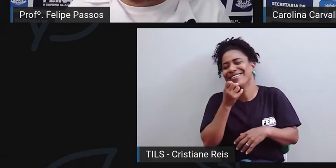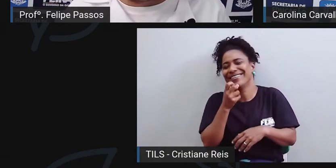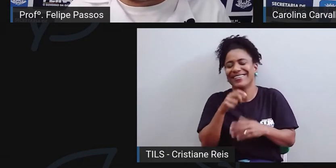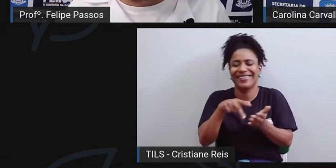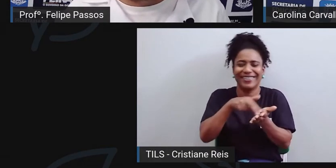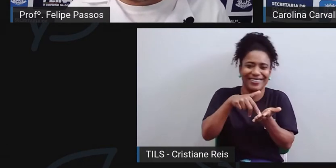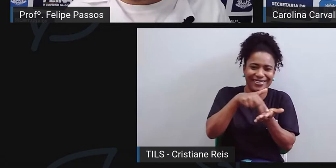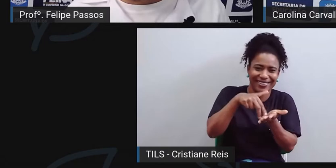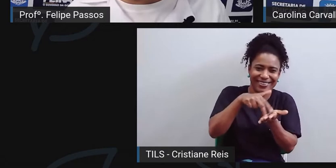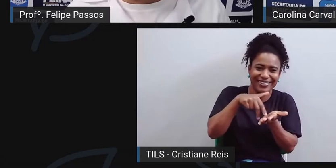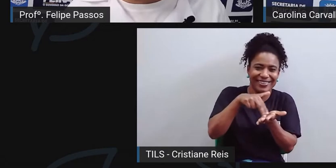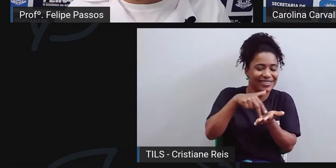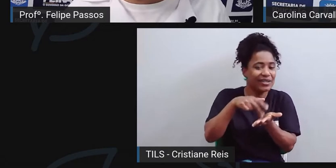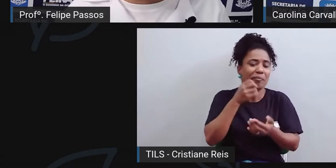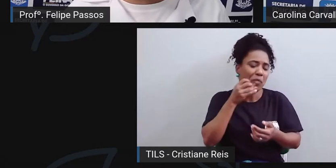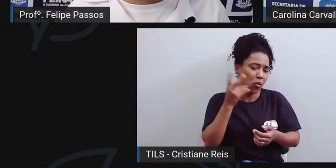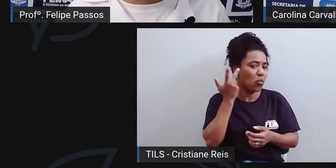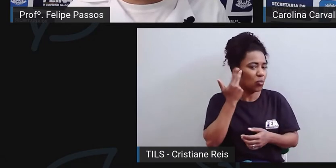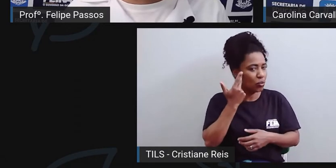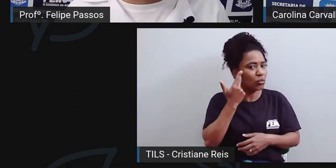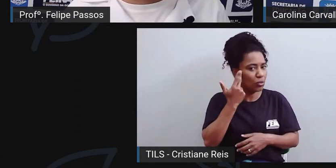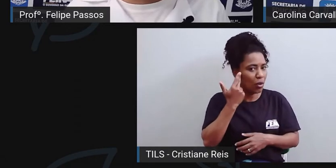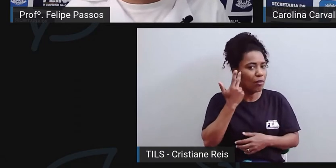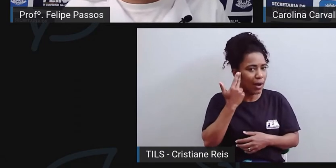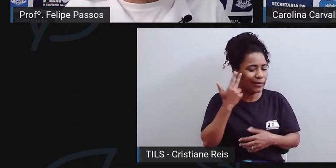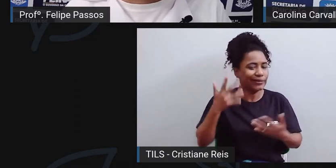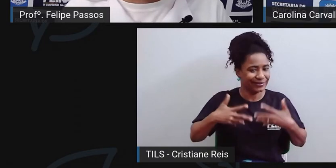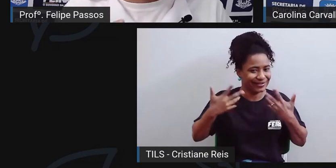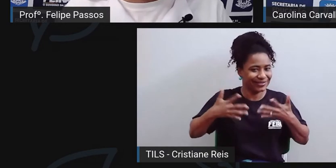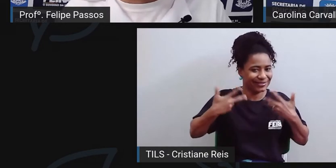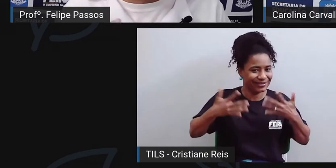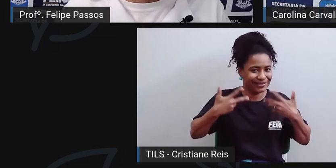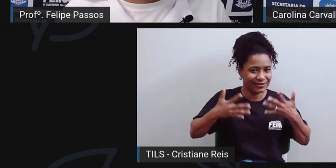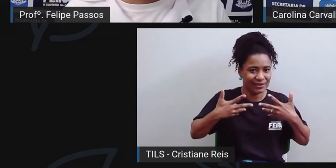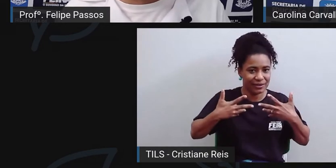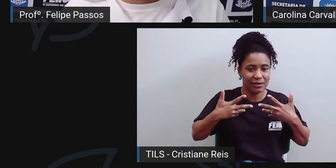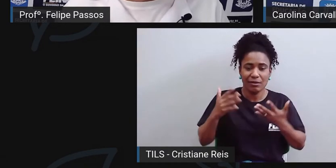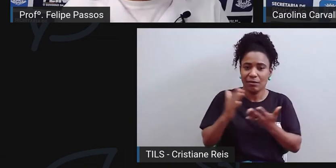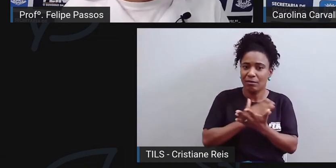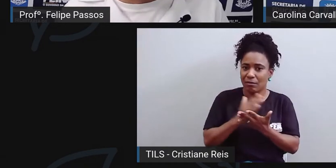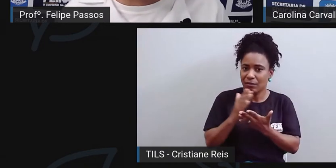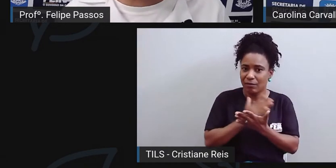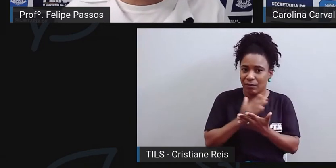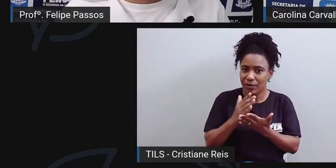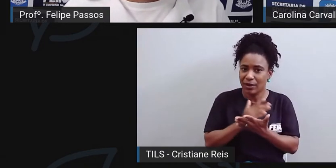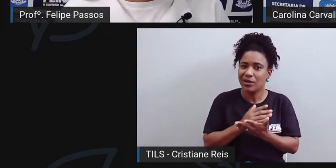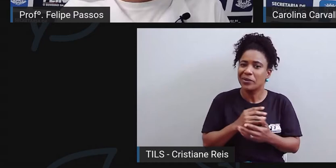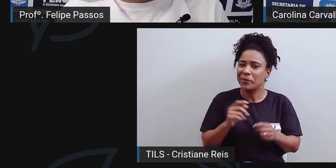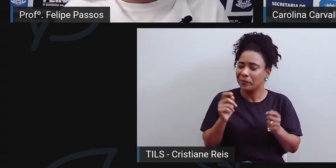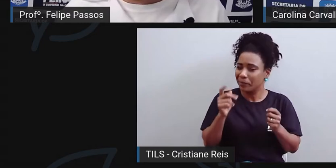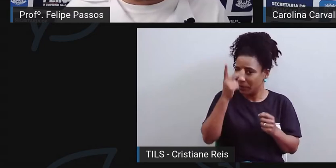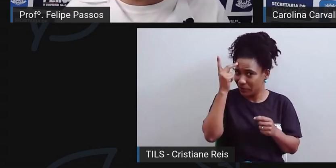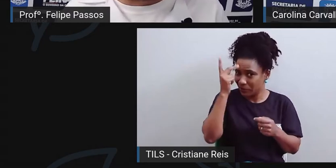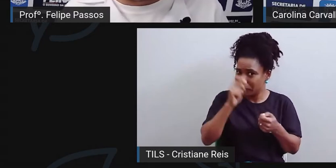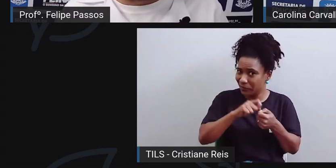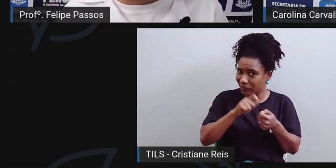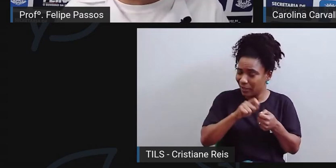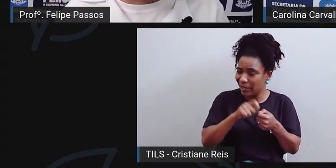brincadeira também, mas algumas a gente vê do pessoal testando certas misturas, testando